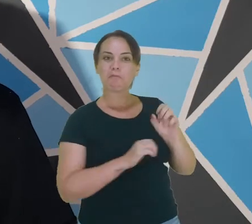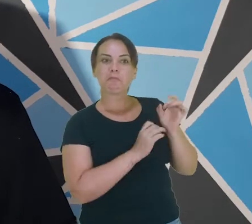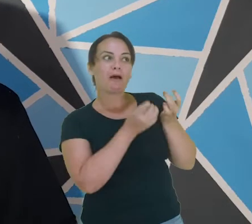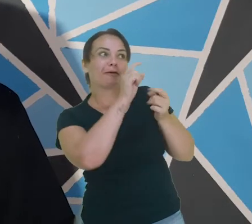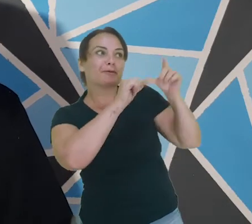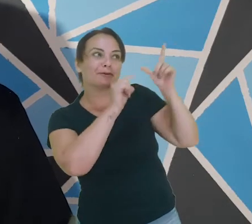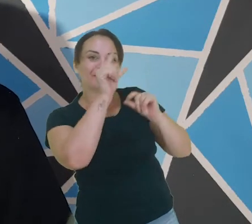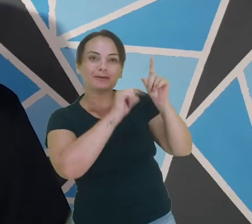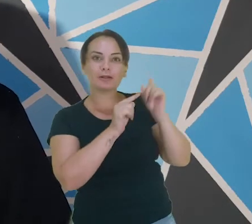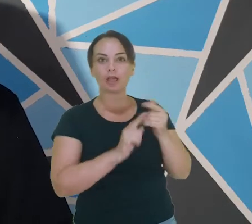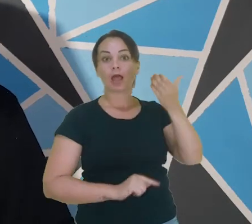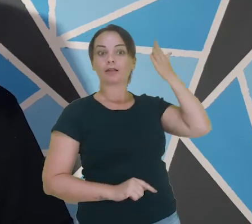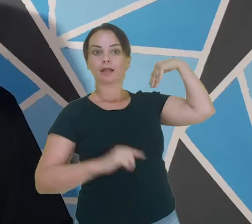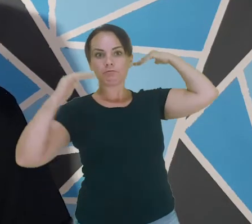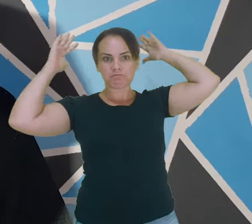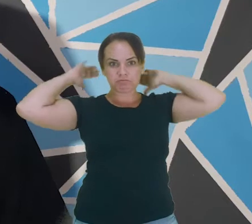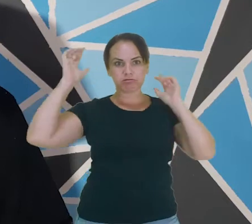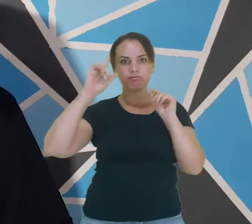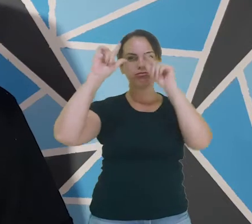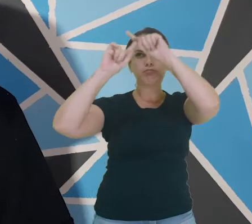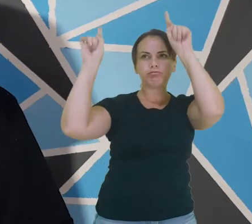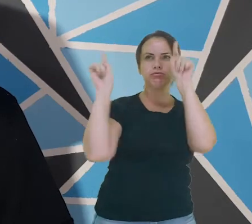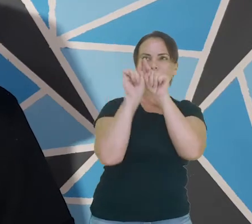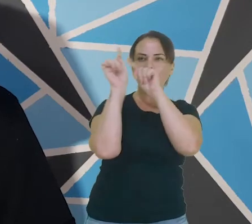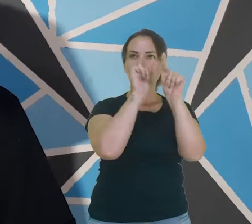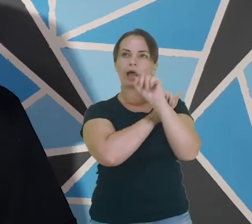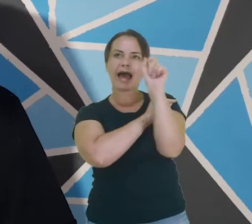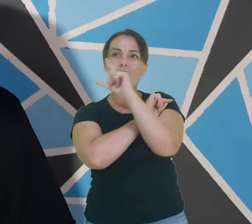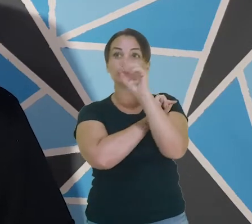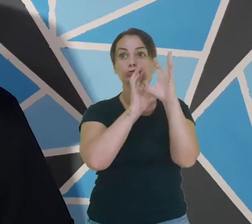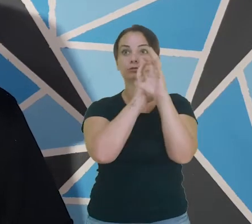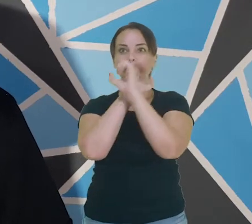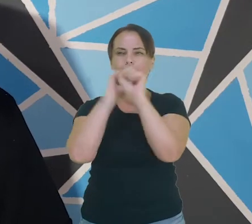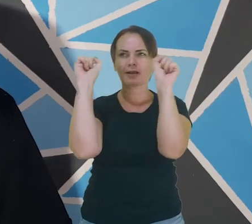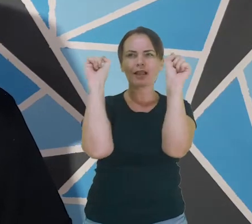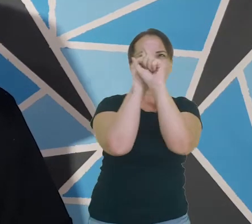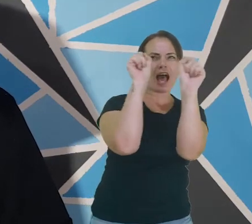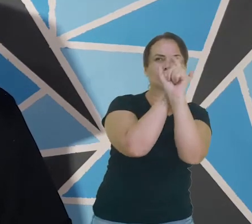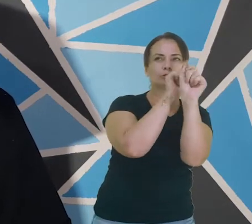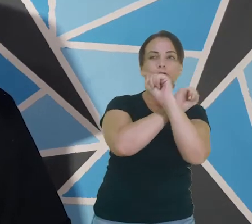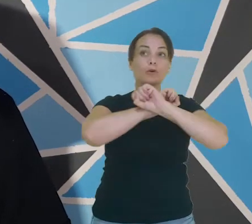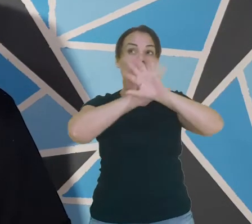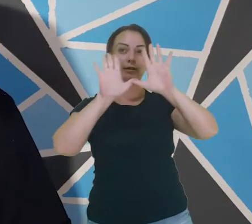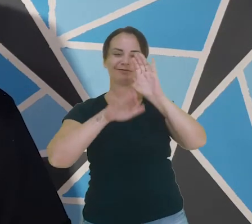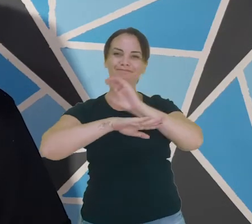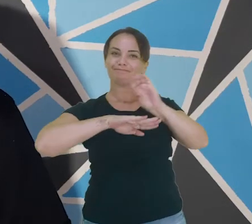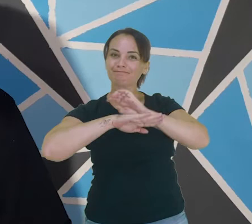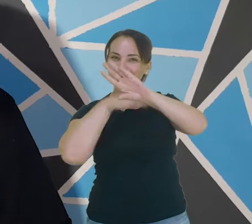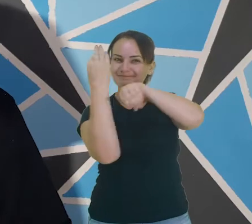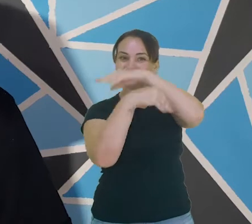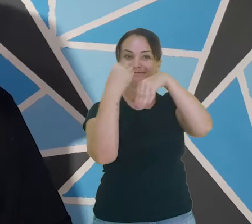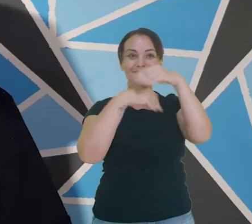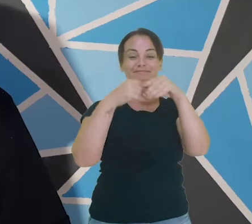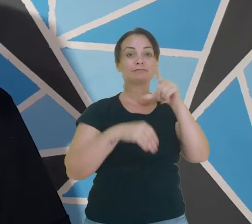do Star Wars saindo do bolso. Atrás de mim tem uma parede com vários triângulos, alguns são azul escuro, outros são azul claro, outros